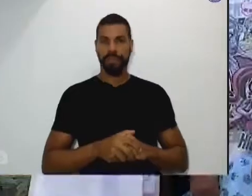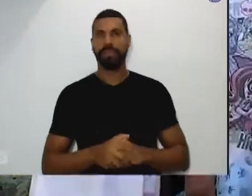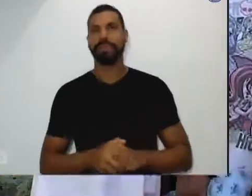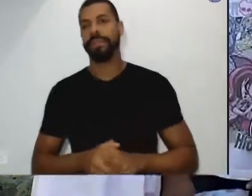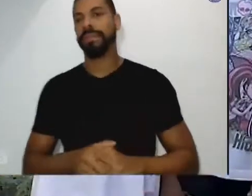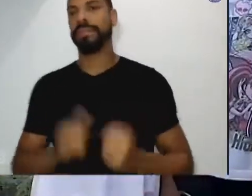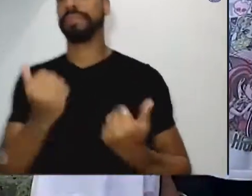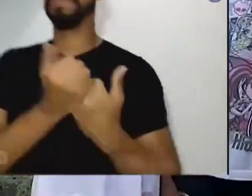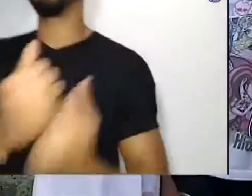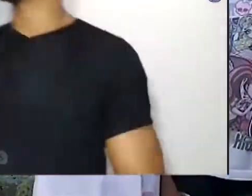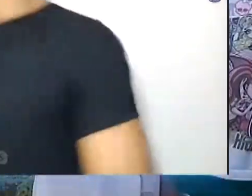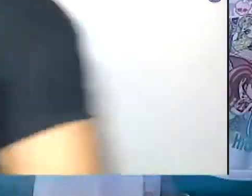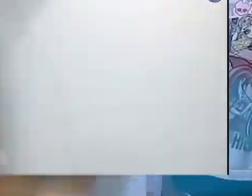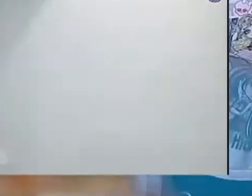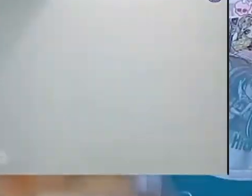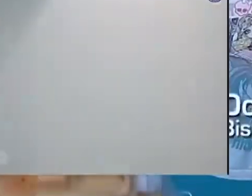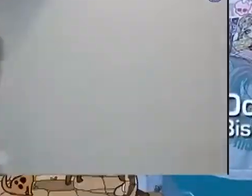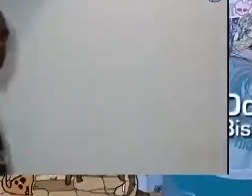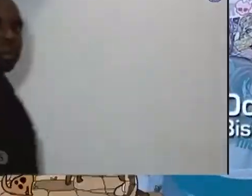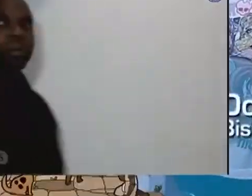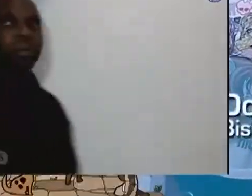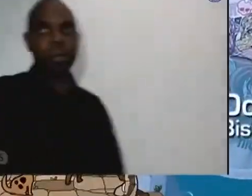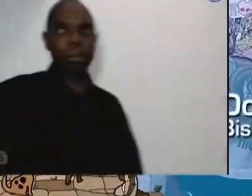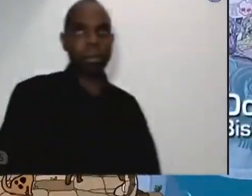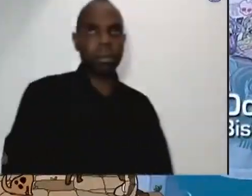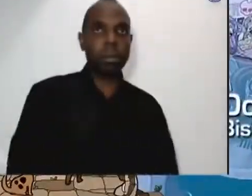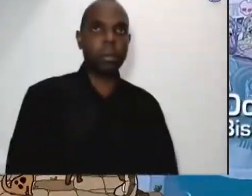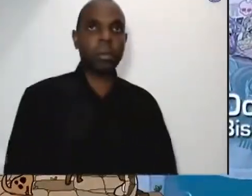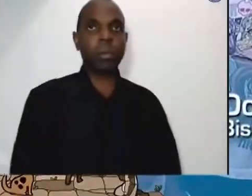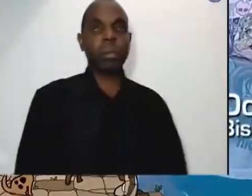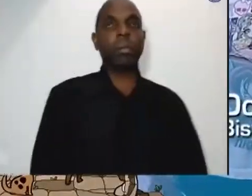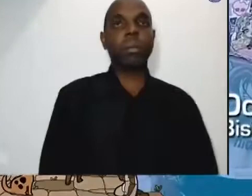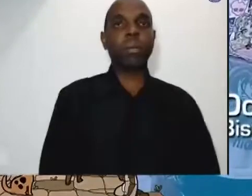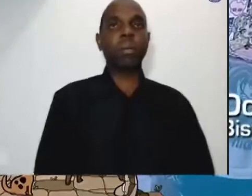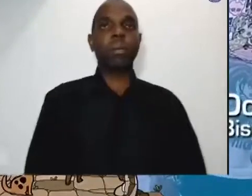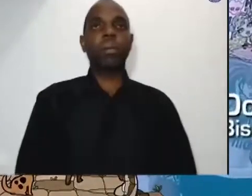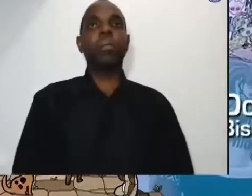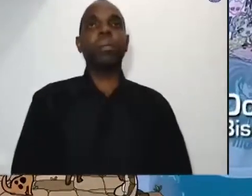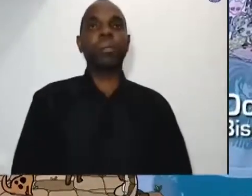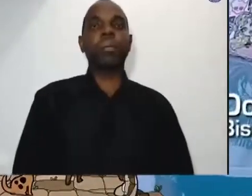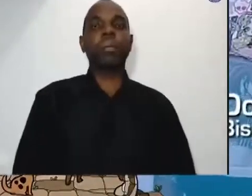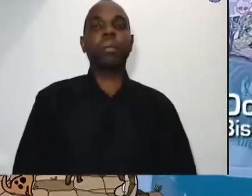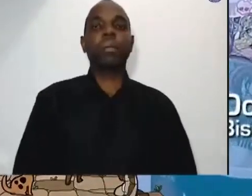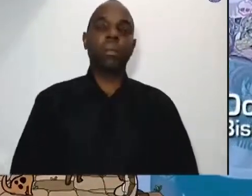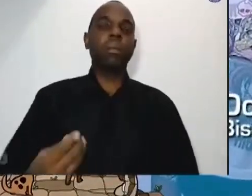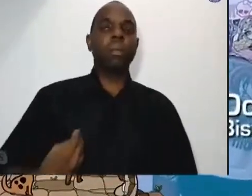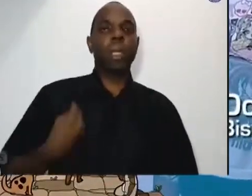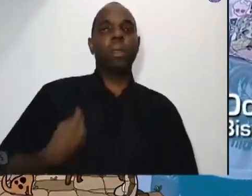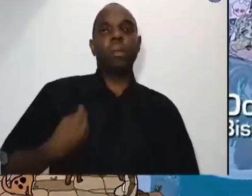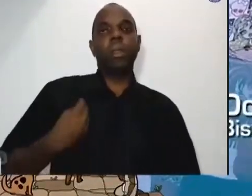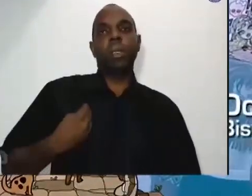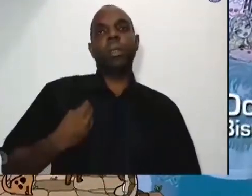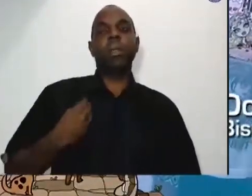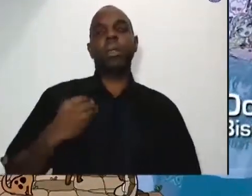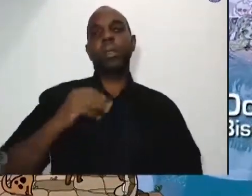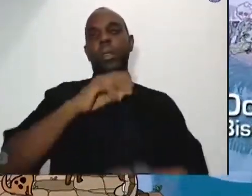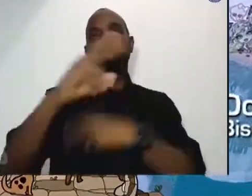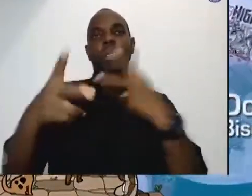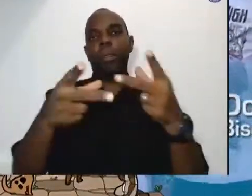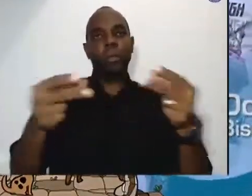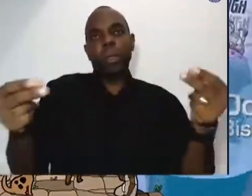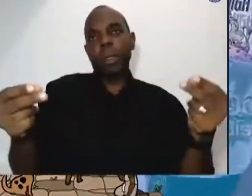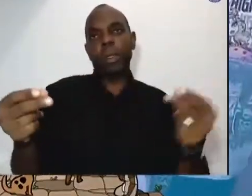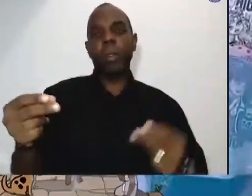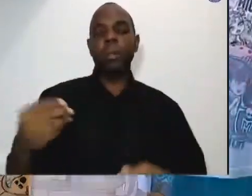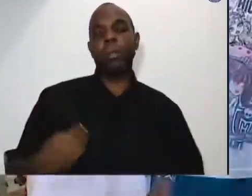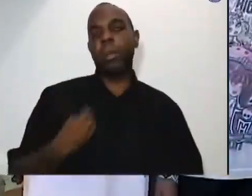Nós recebemos de Deus um presente, que é a vida. A vida das crianças, a vida dos adultos,